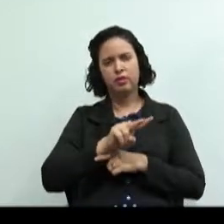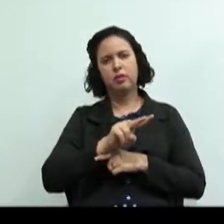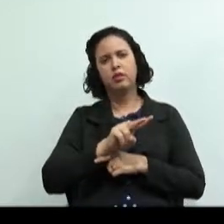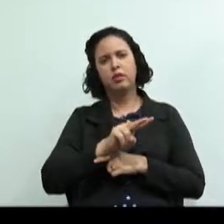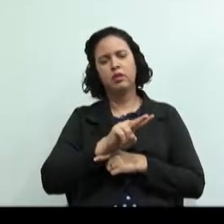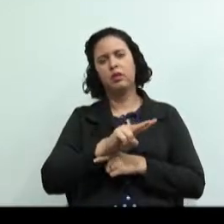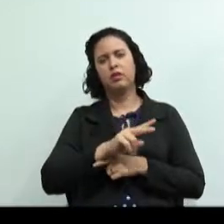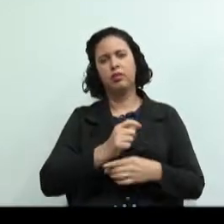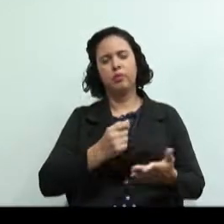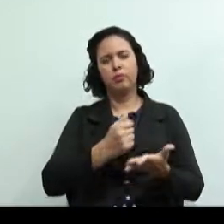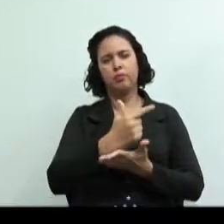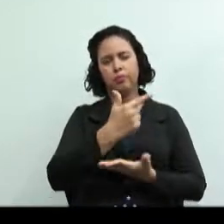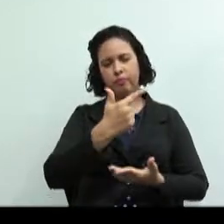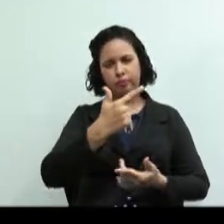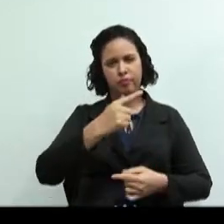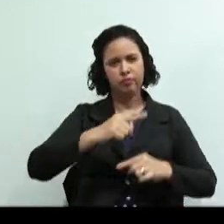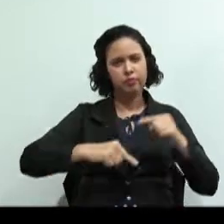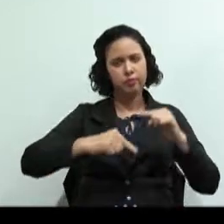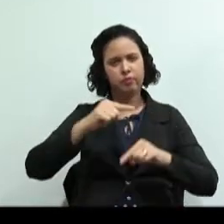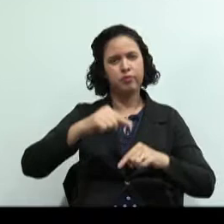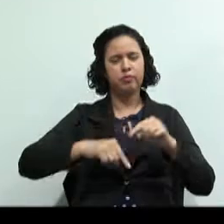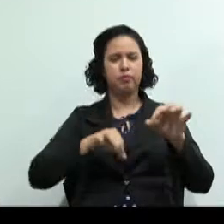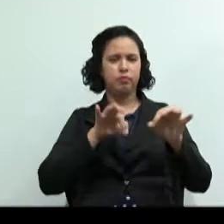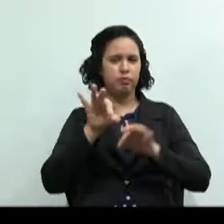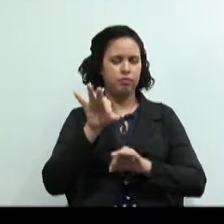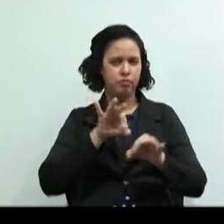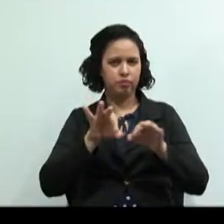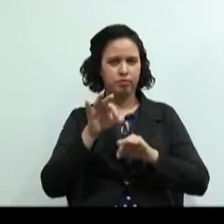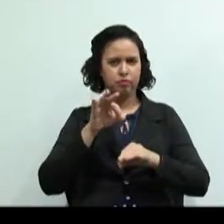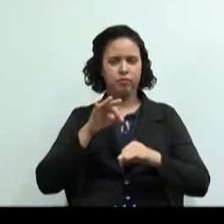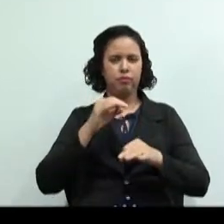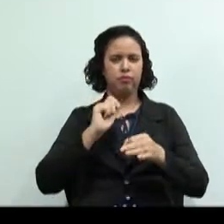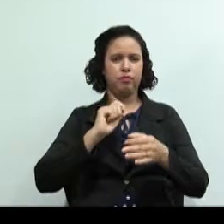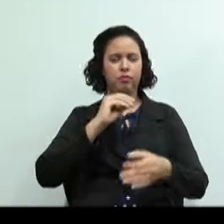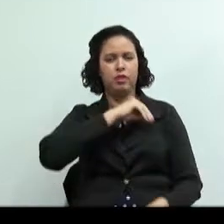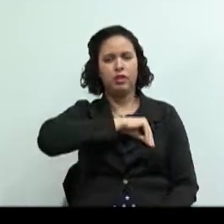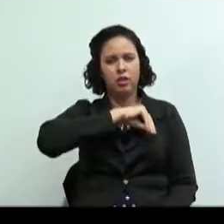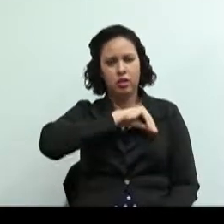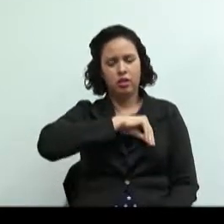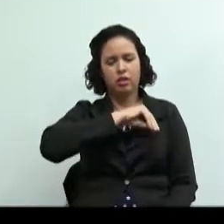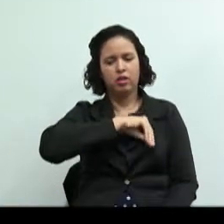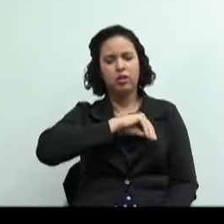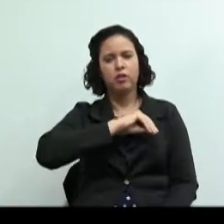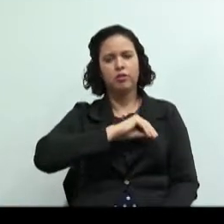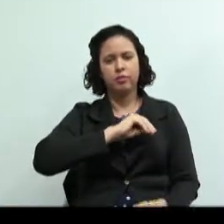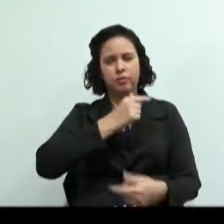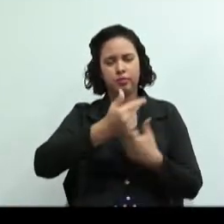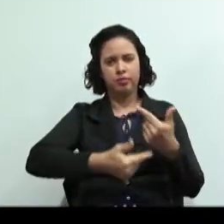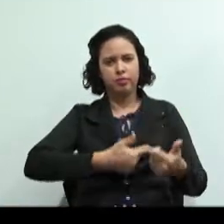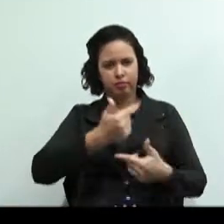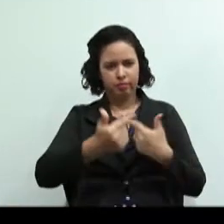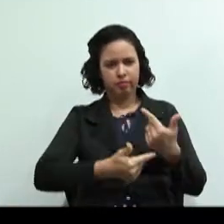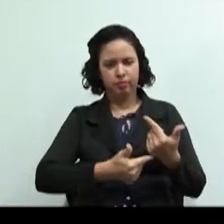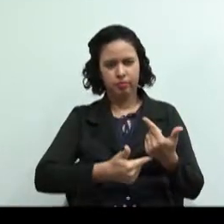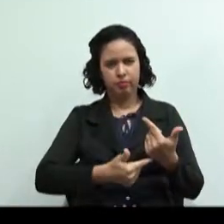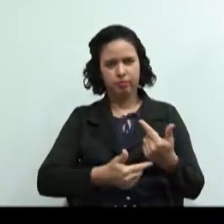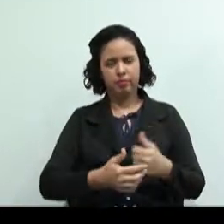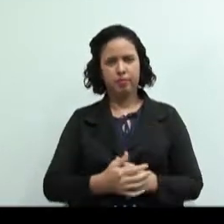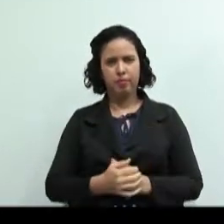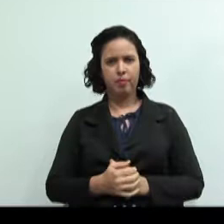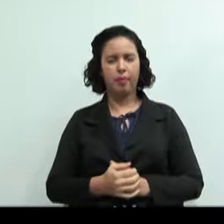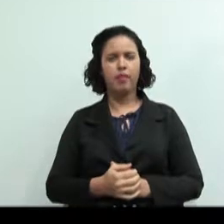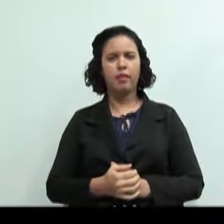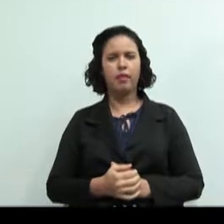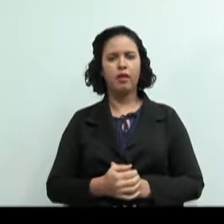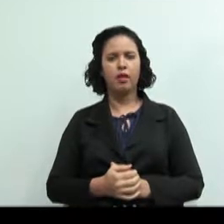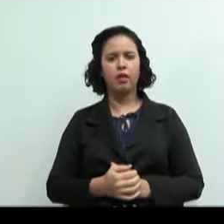ou pagamento da mão de obra, organizando-se coletivamente, fica tudo mais barato. Agora, vamos para o ramo